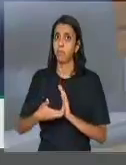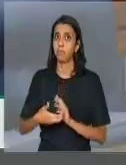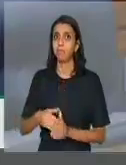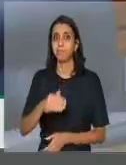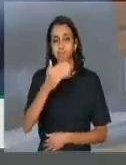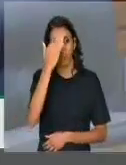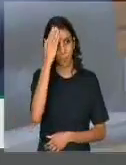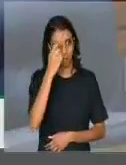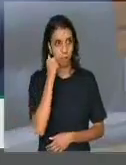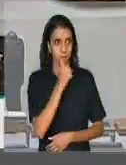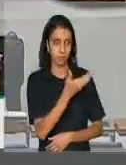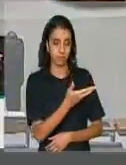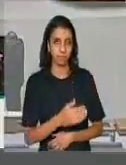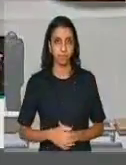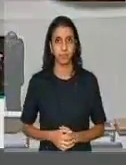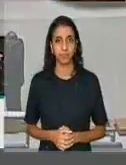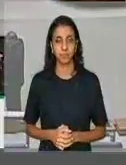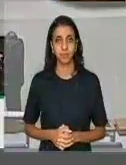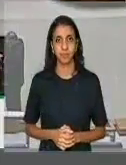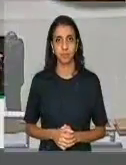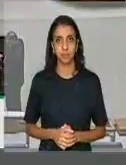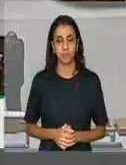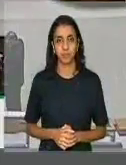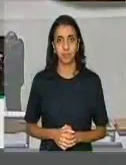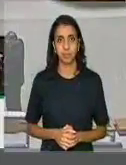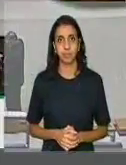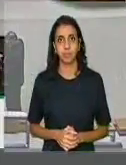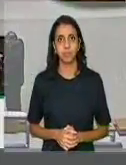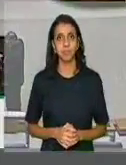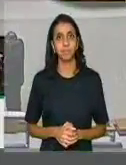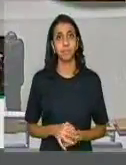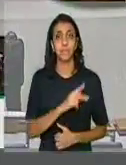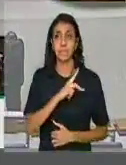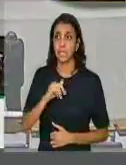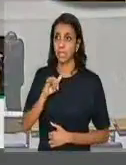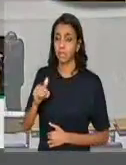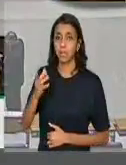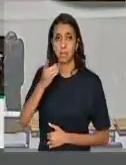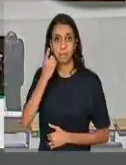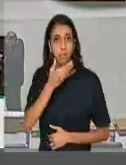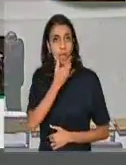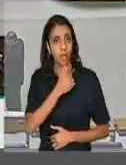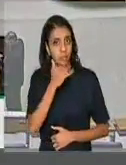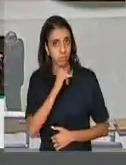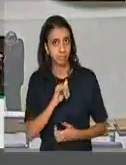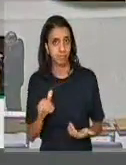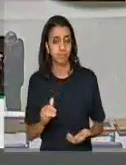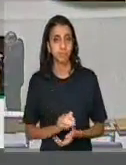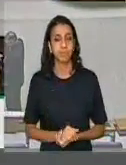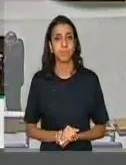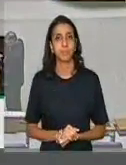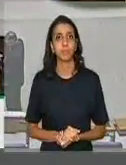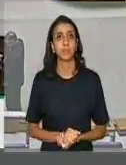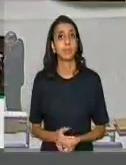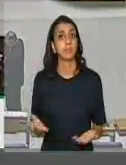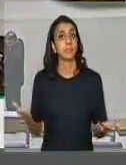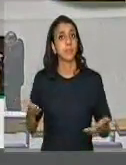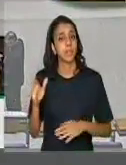Senhor presidente, caros deputados e deputadas, nesta tarde